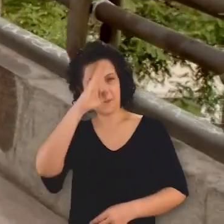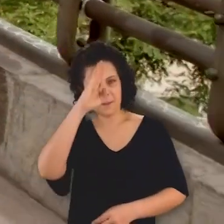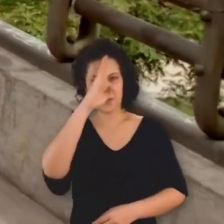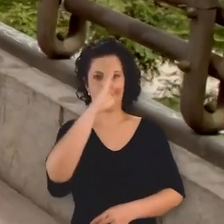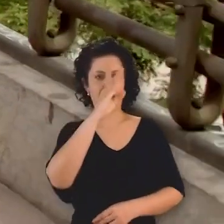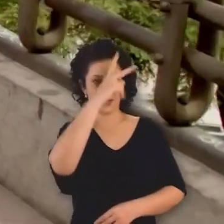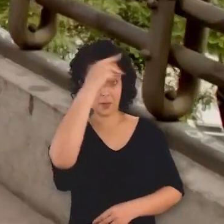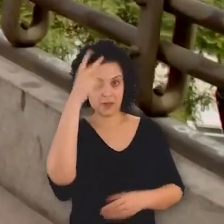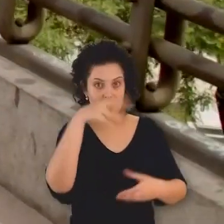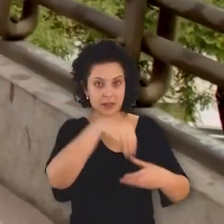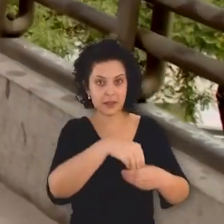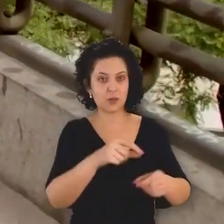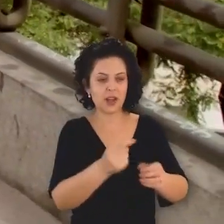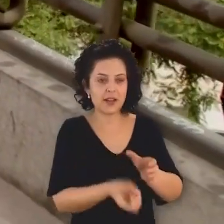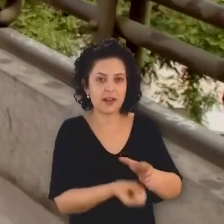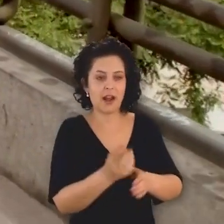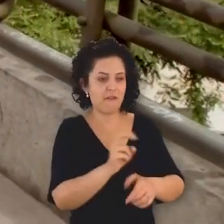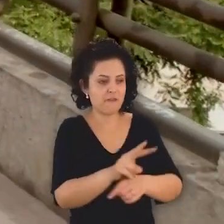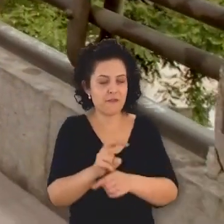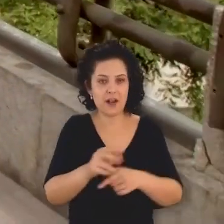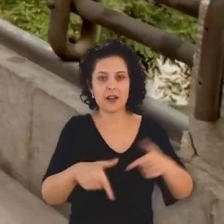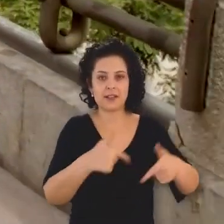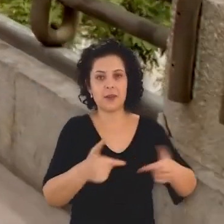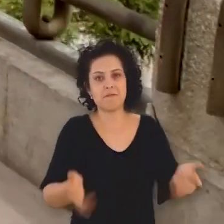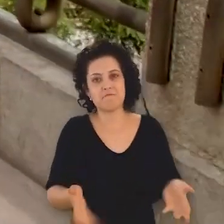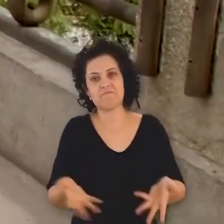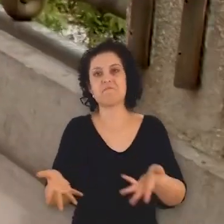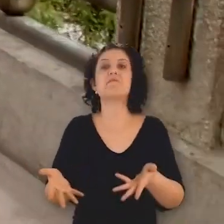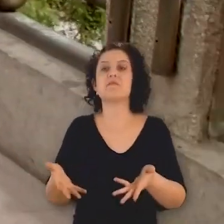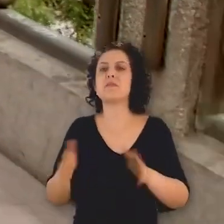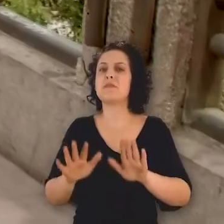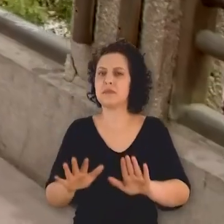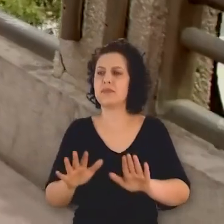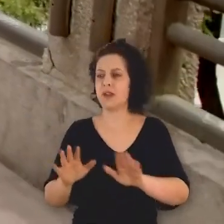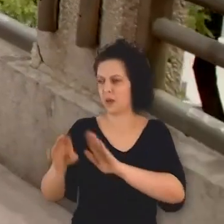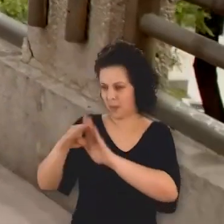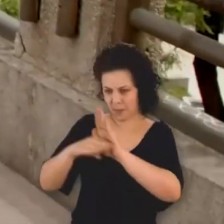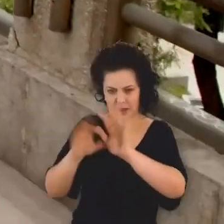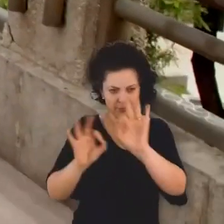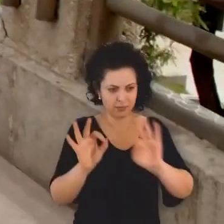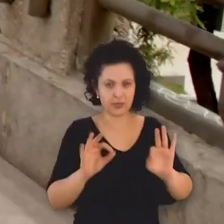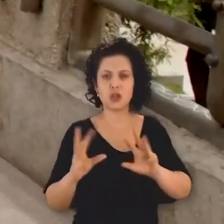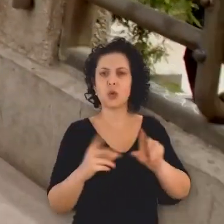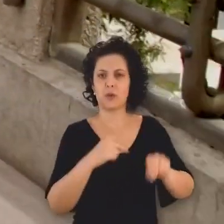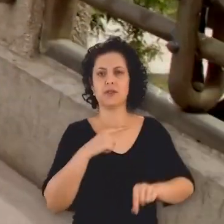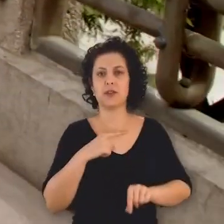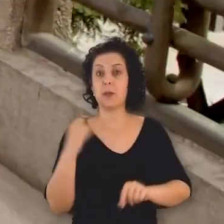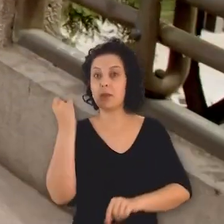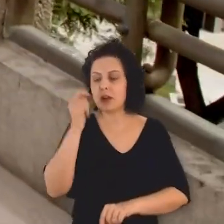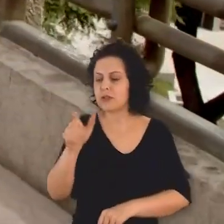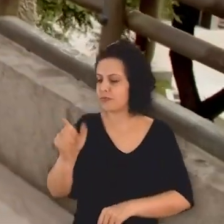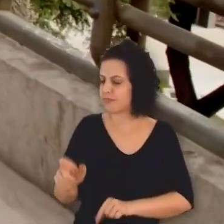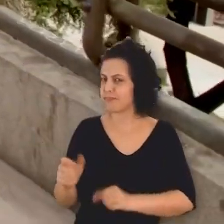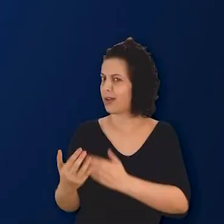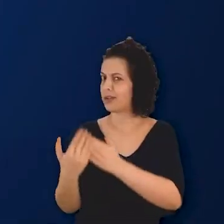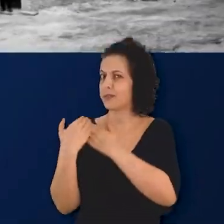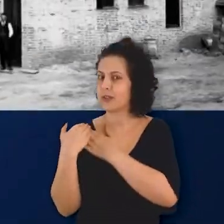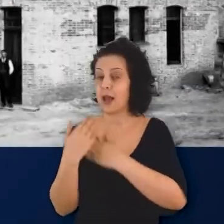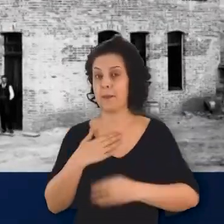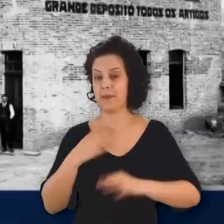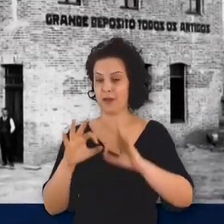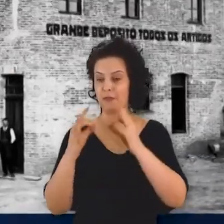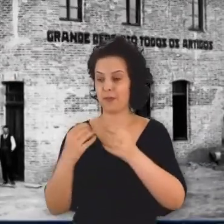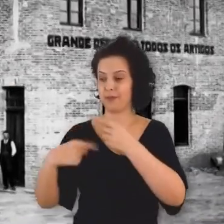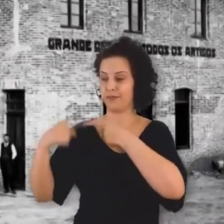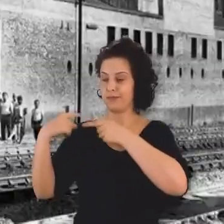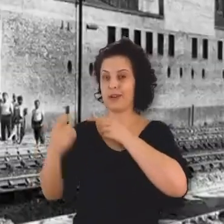prioridade na prefeitura vai ser criar empregos na cidade. Plano para isso todo mundo tem. Importante é quem está por trás disso. Na